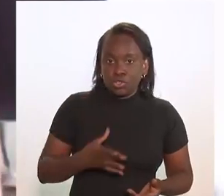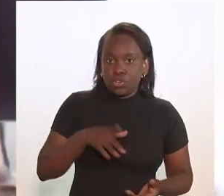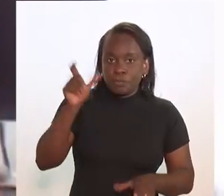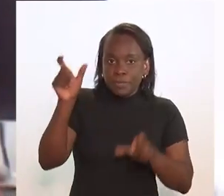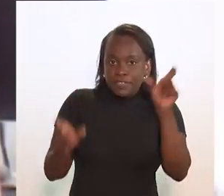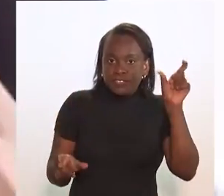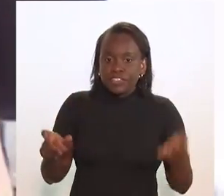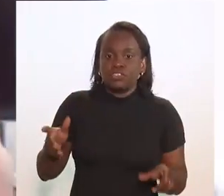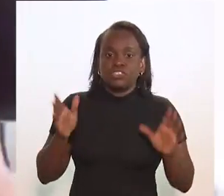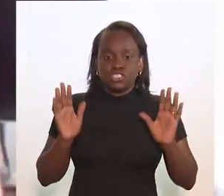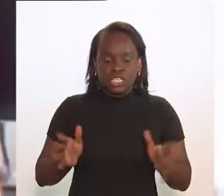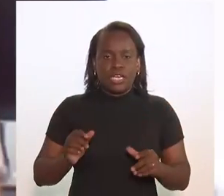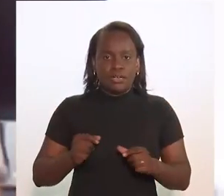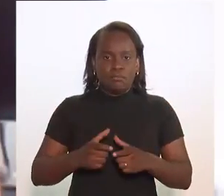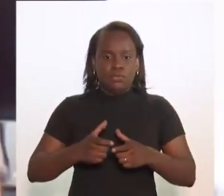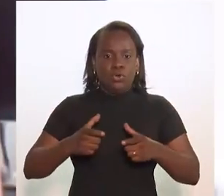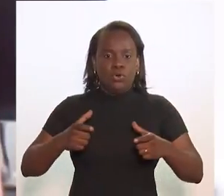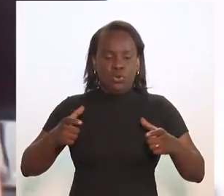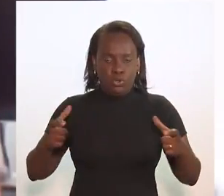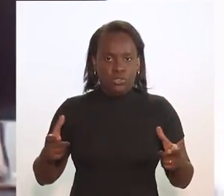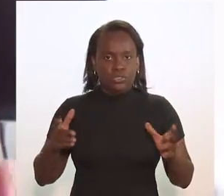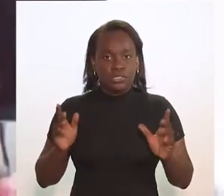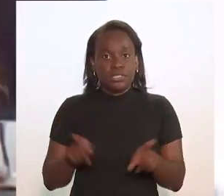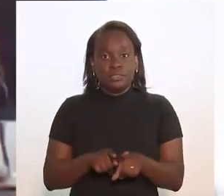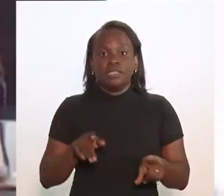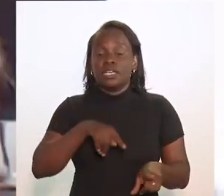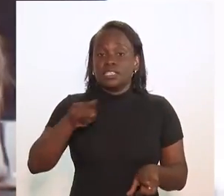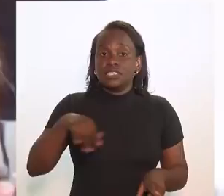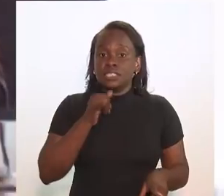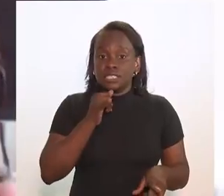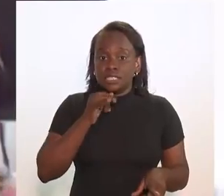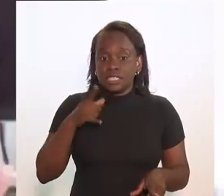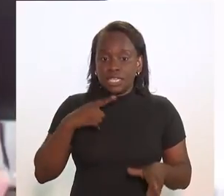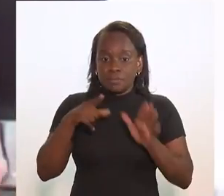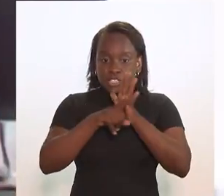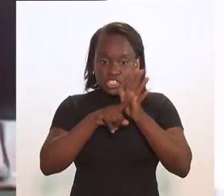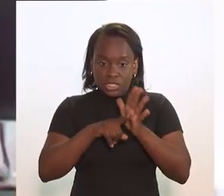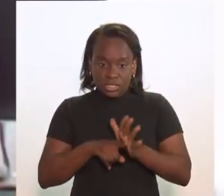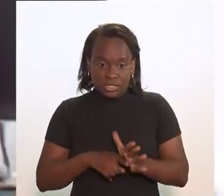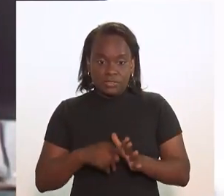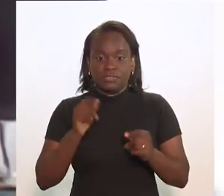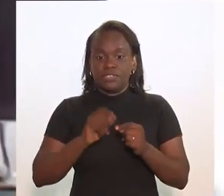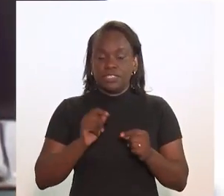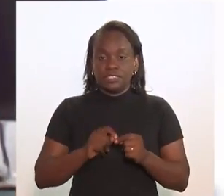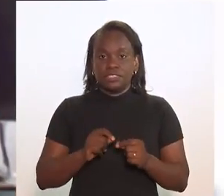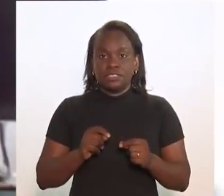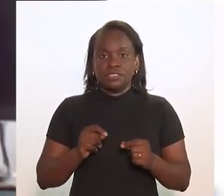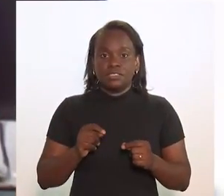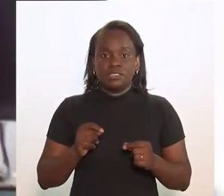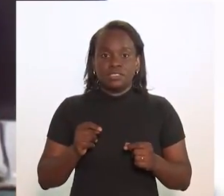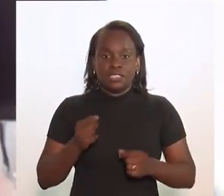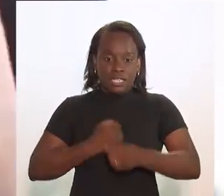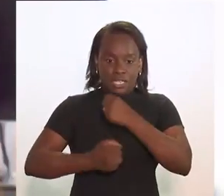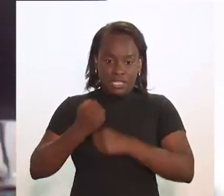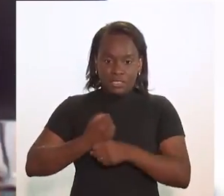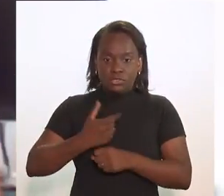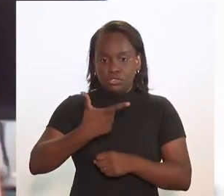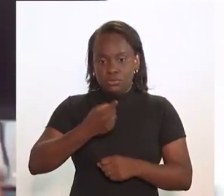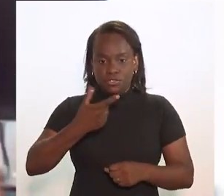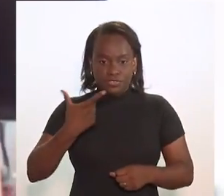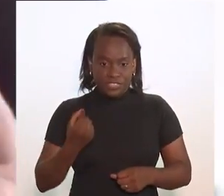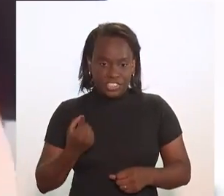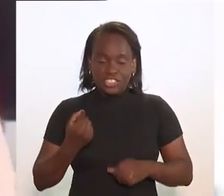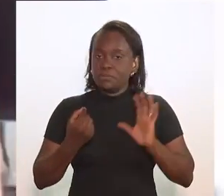novo perfil, eles já vinham aumentando também. A gente, por exemplo, tinha uma pesquisa para fazer no ano de